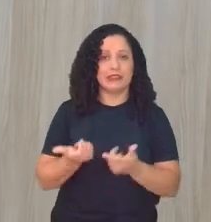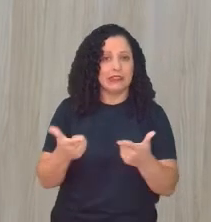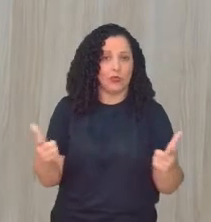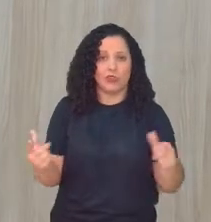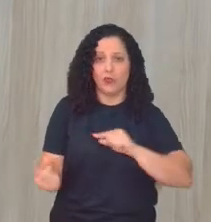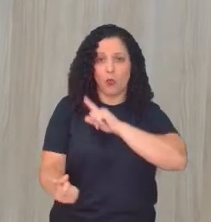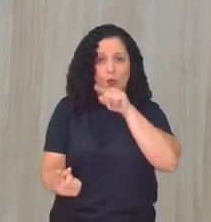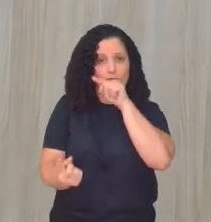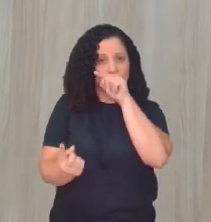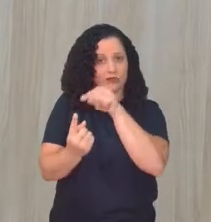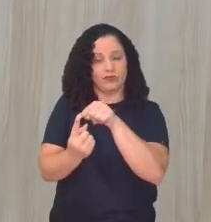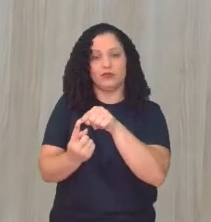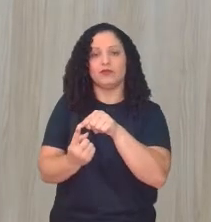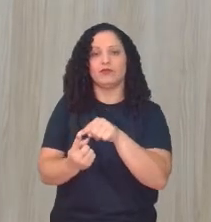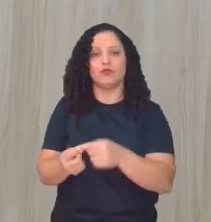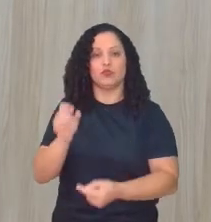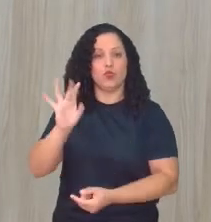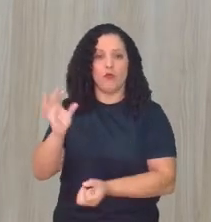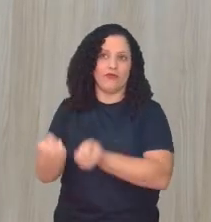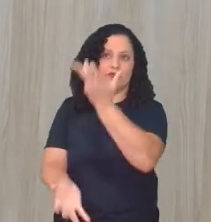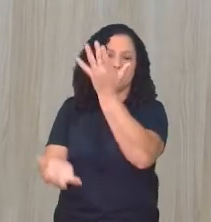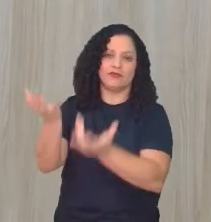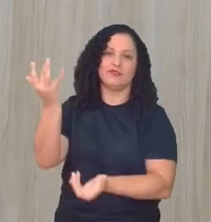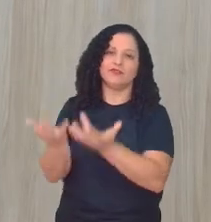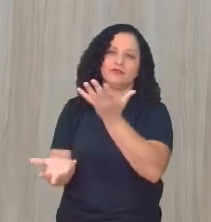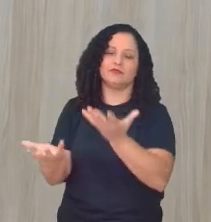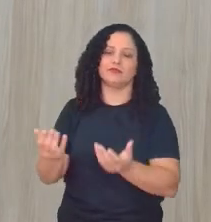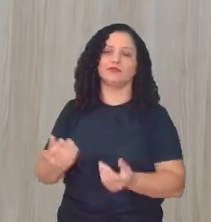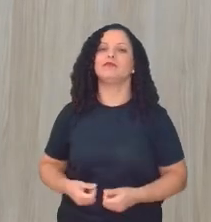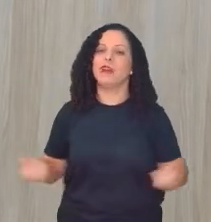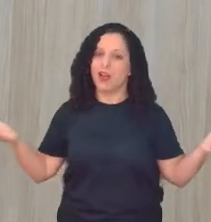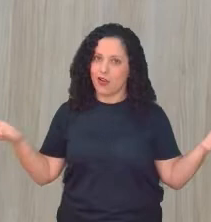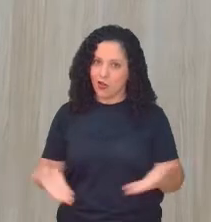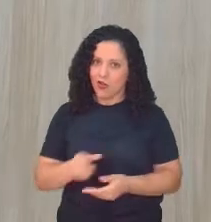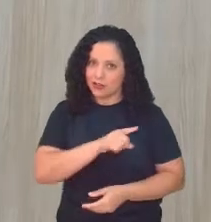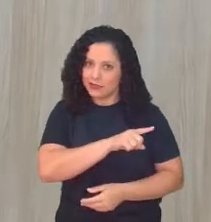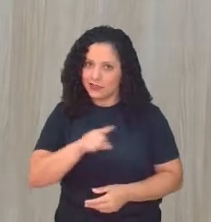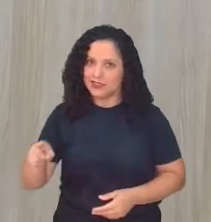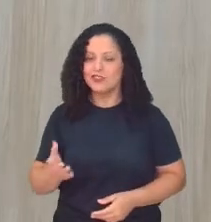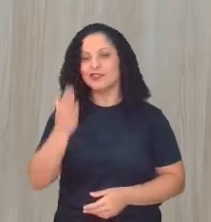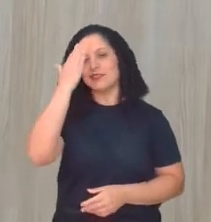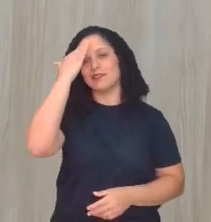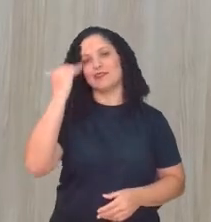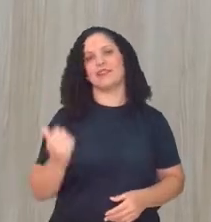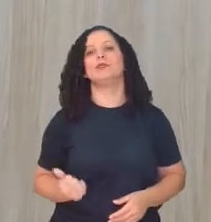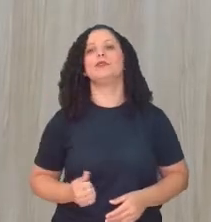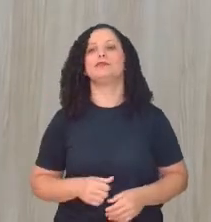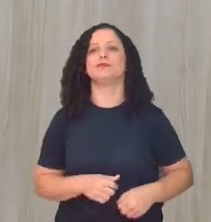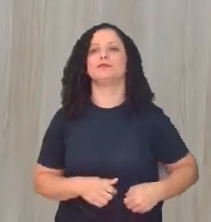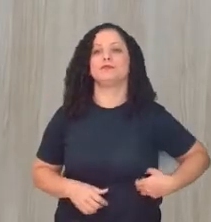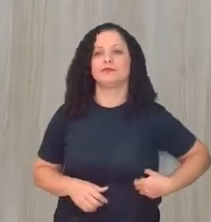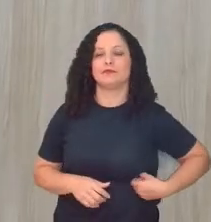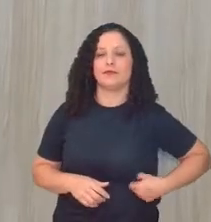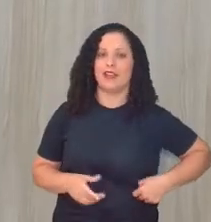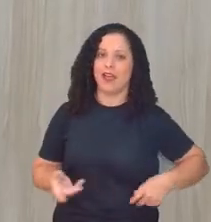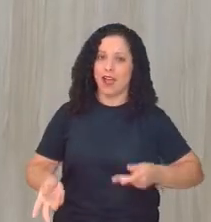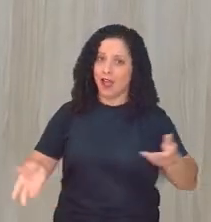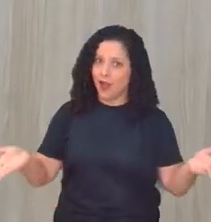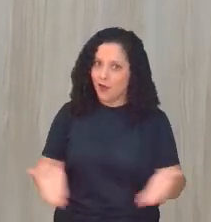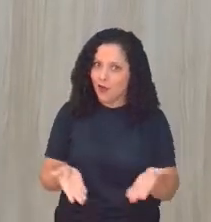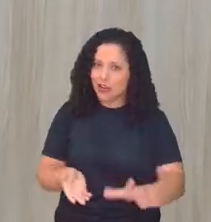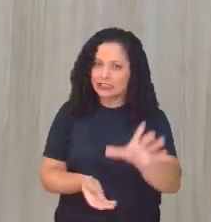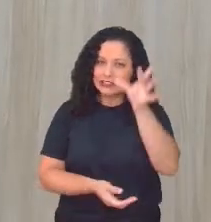Sem um fim. Beleza, minha gente? Então, agora você já sabe essa diferença. Não adianta mais falar errado, beleza?